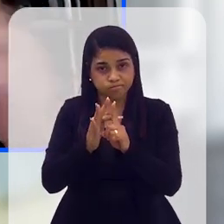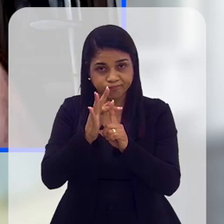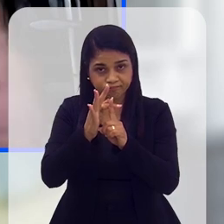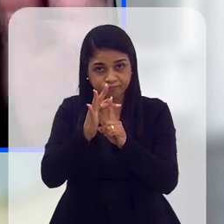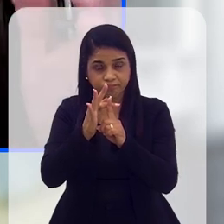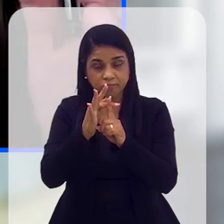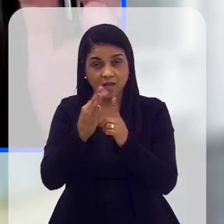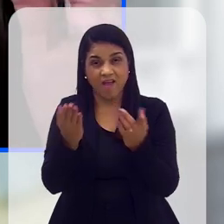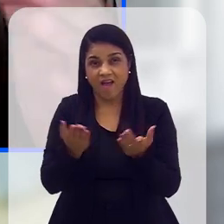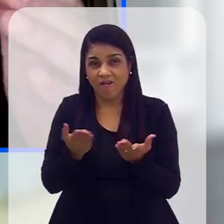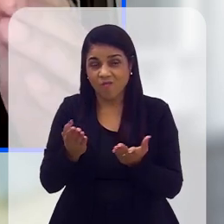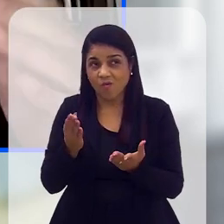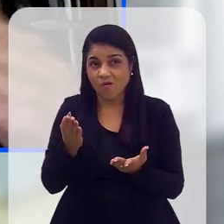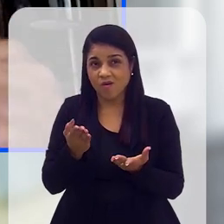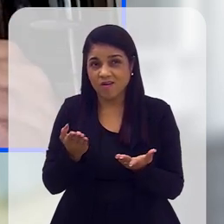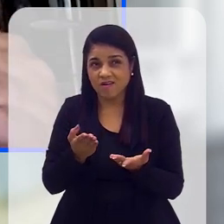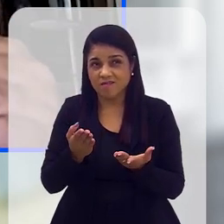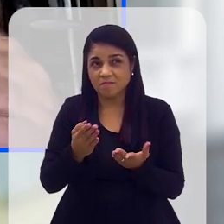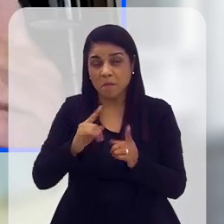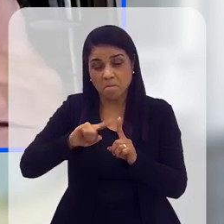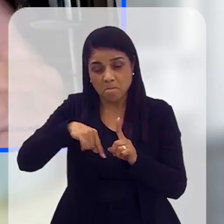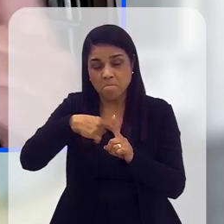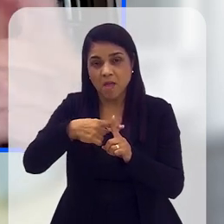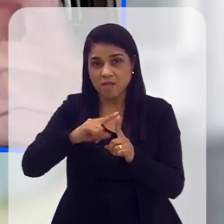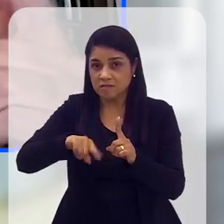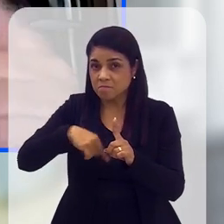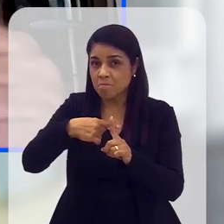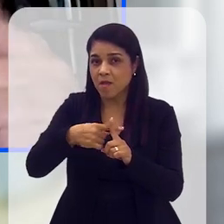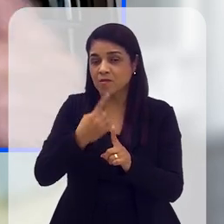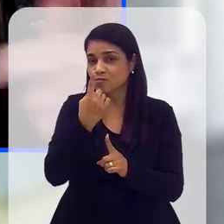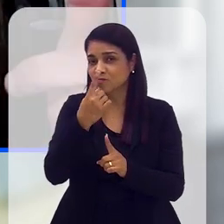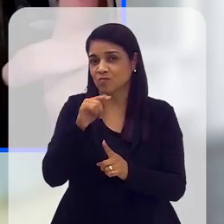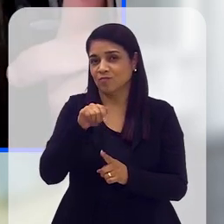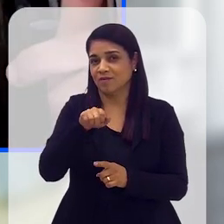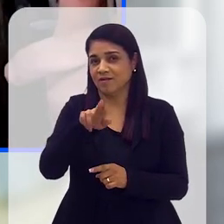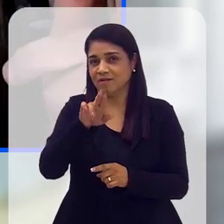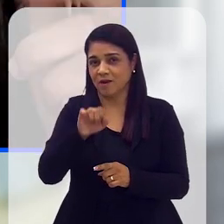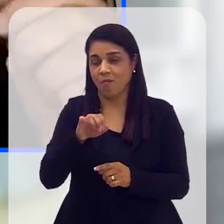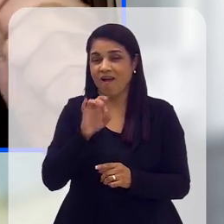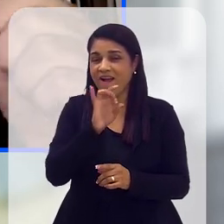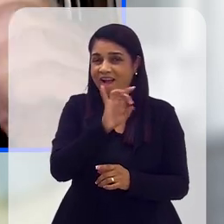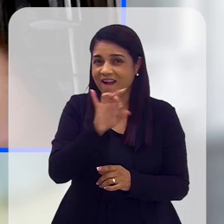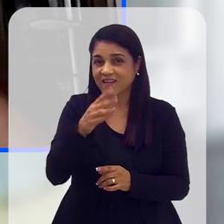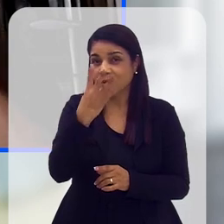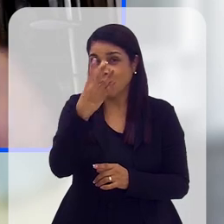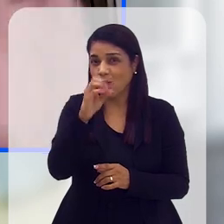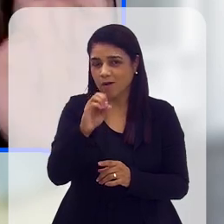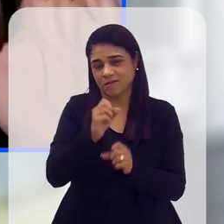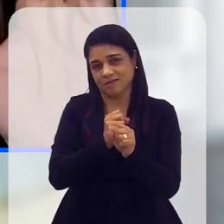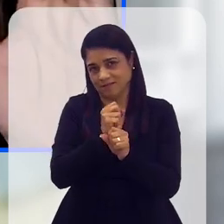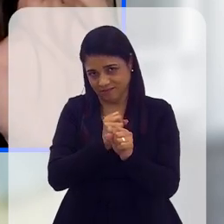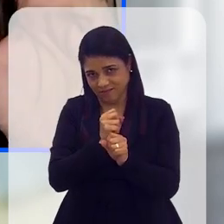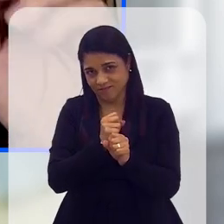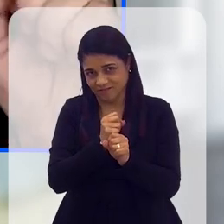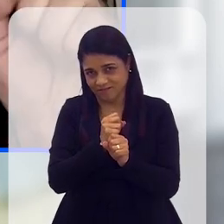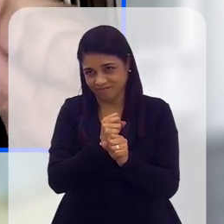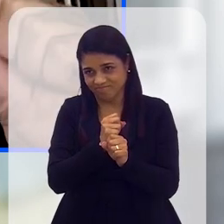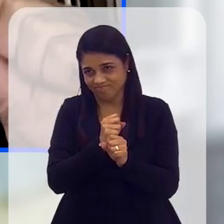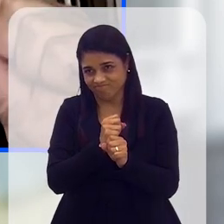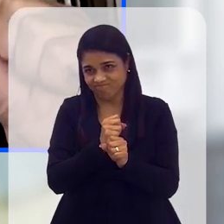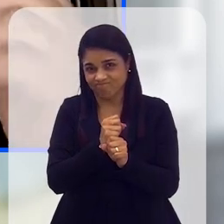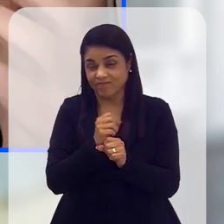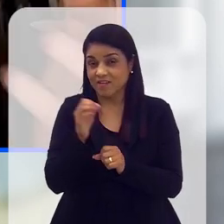E agora nós estamos aquecendo entre mais um grau a cada três ou quatro décadas. Portanto, uma aceleração excepcional